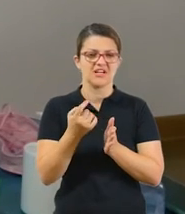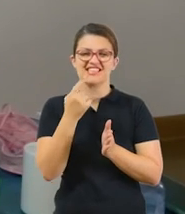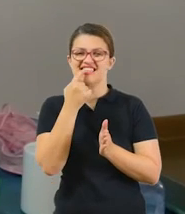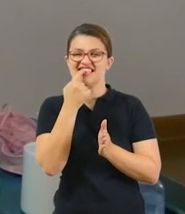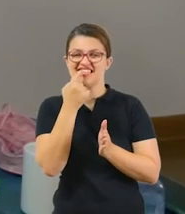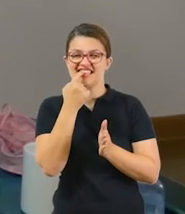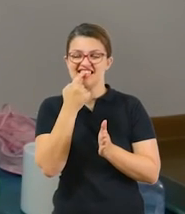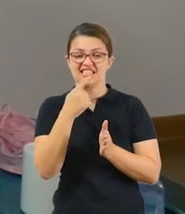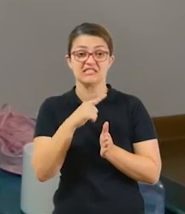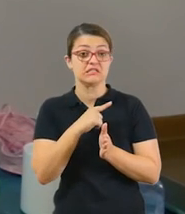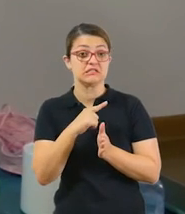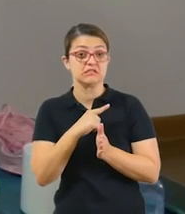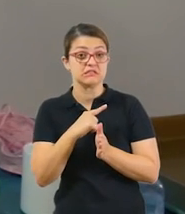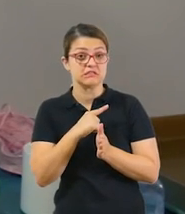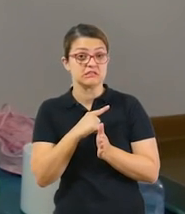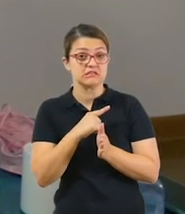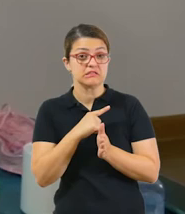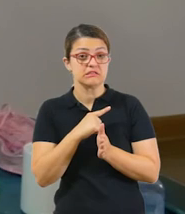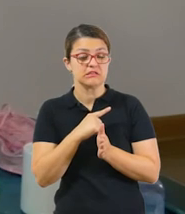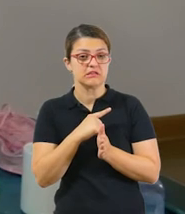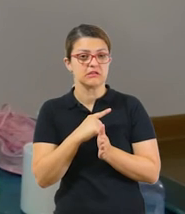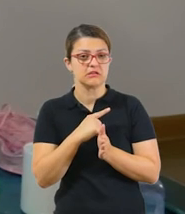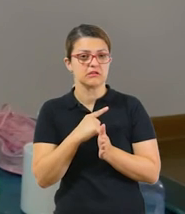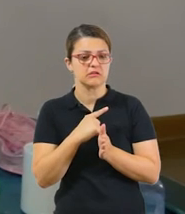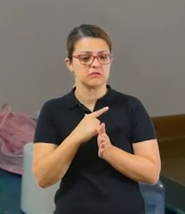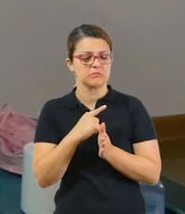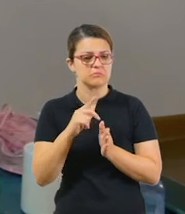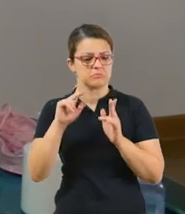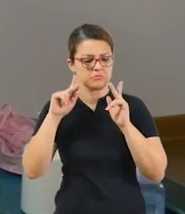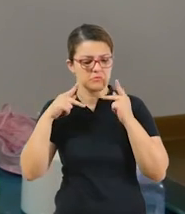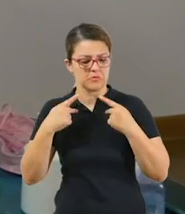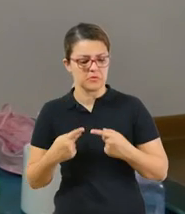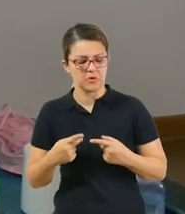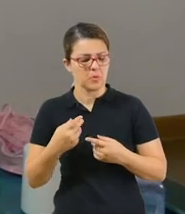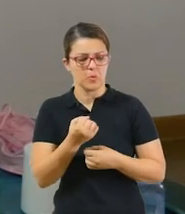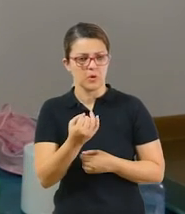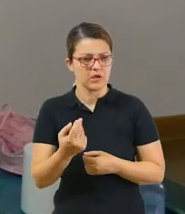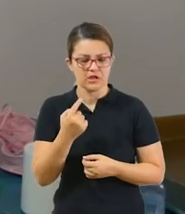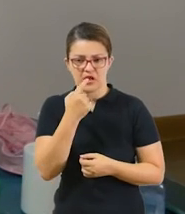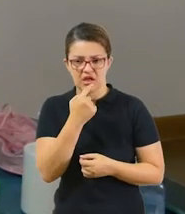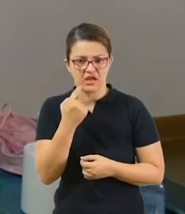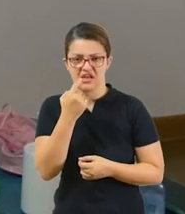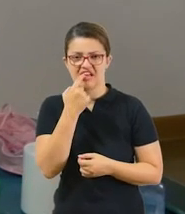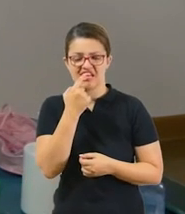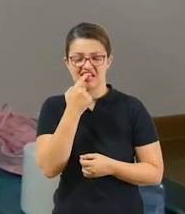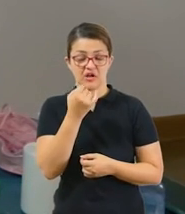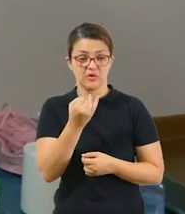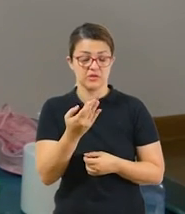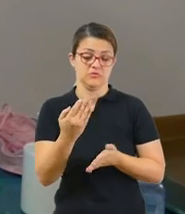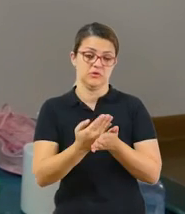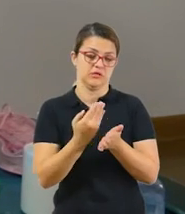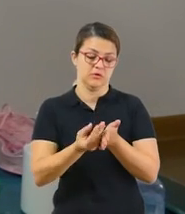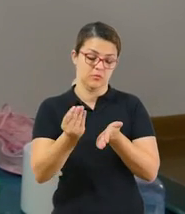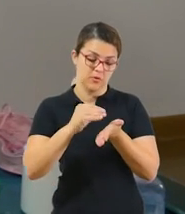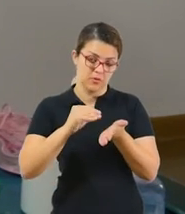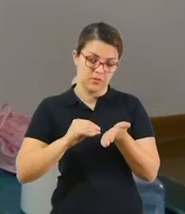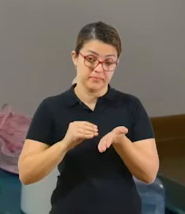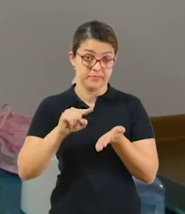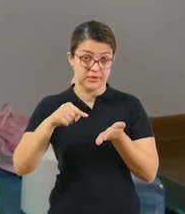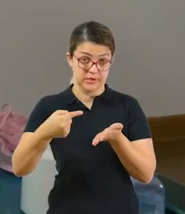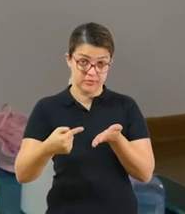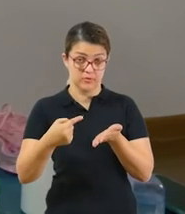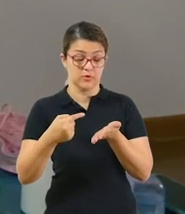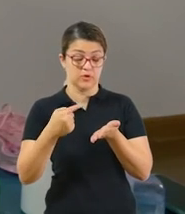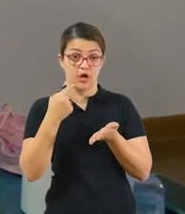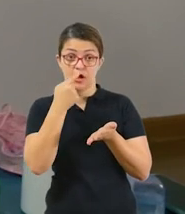sua boquinha. Na boca do ser humano. Quantos dentes nós temos, tá bom? Depois, desenhe no seu caderno a